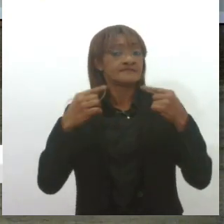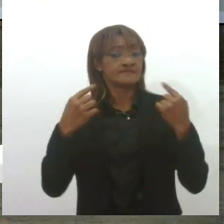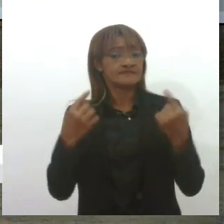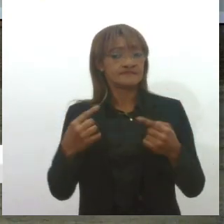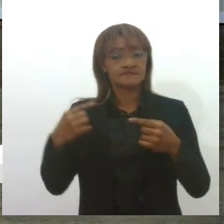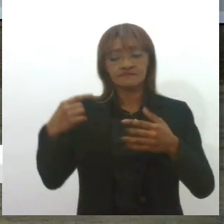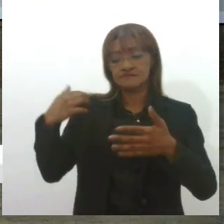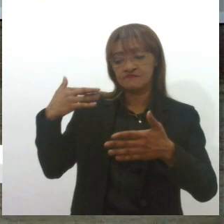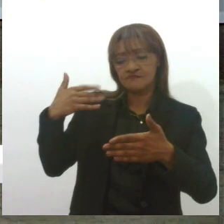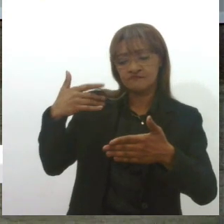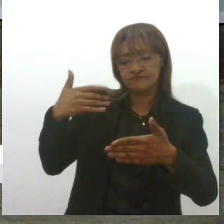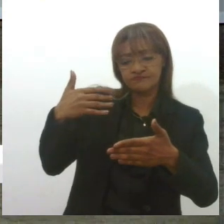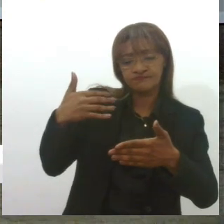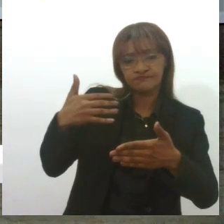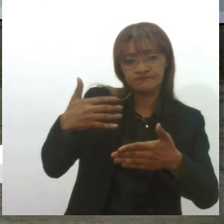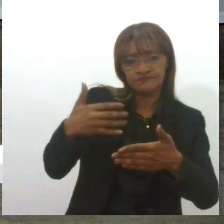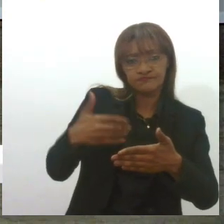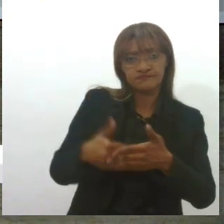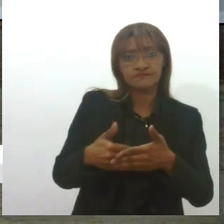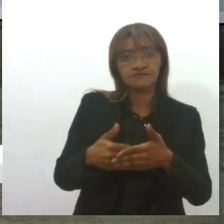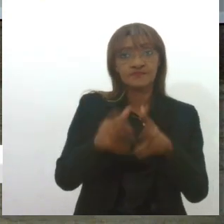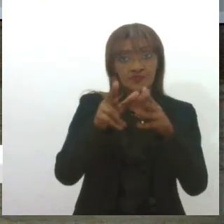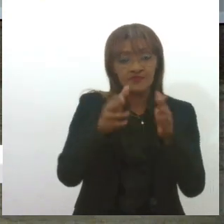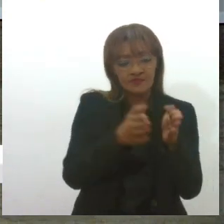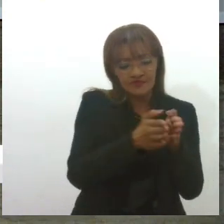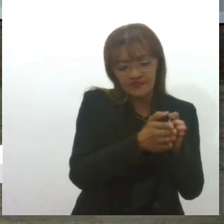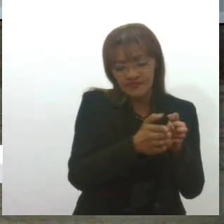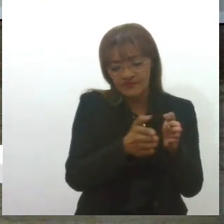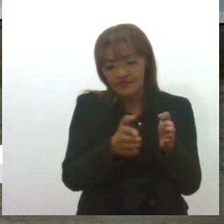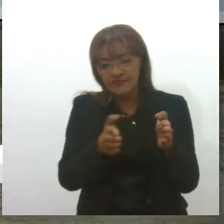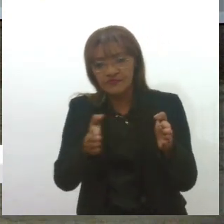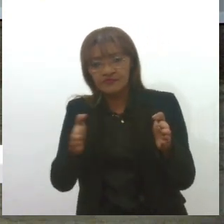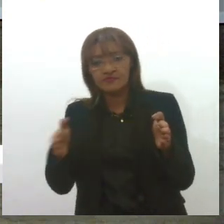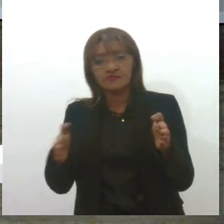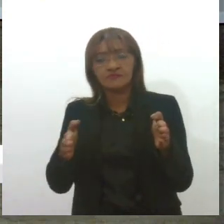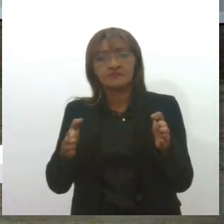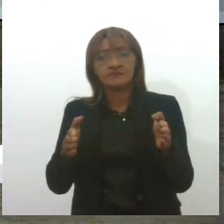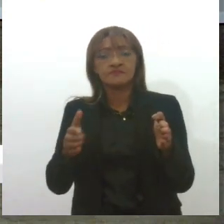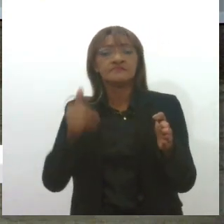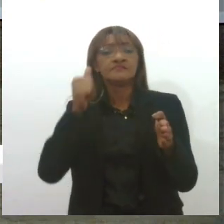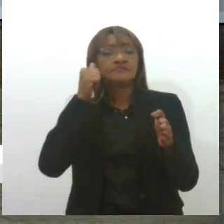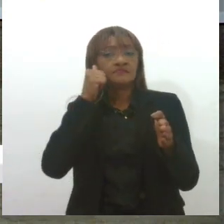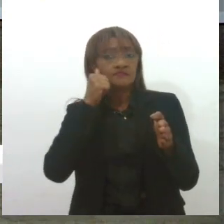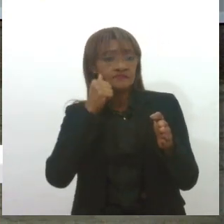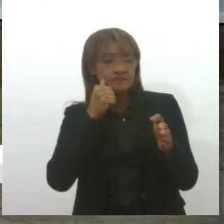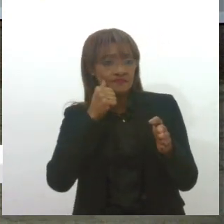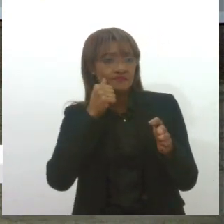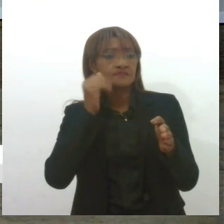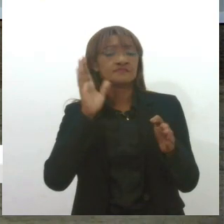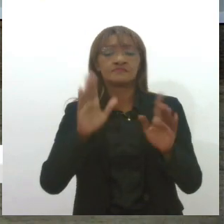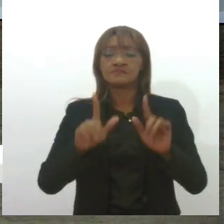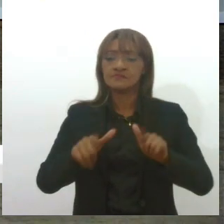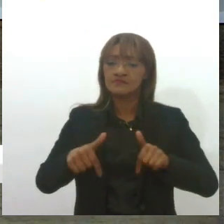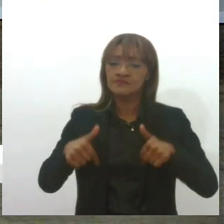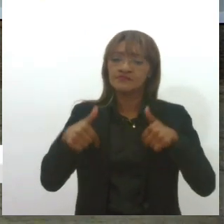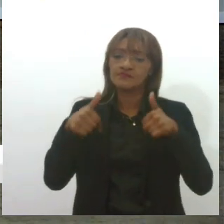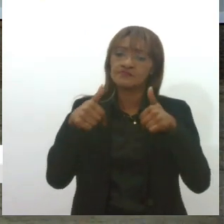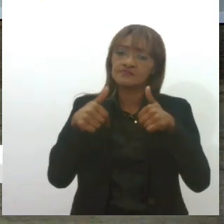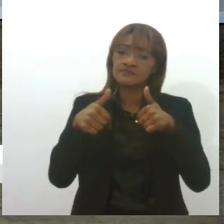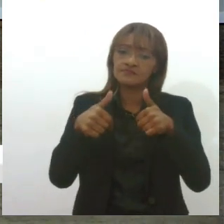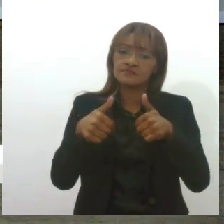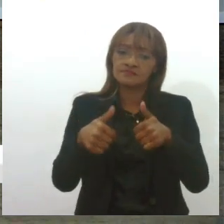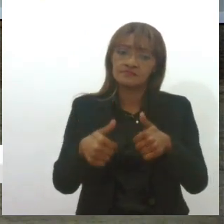trajetória, do que vocês já ouviram falar de mulheres que fizeram essa luta anterior para conseguir,